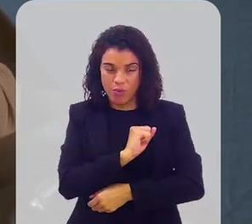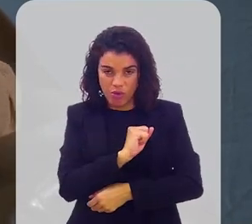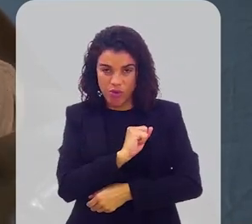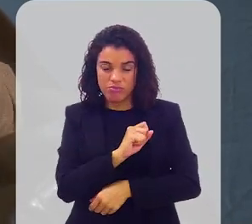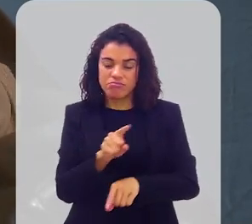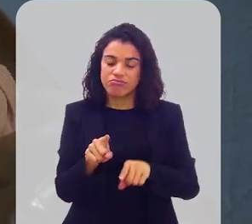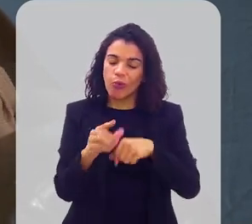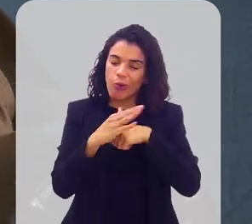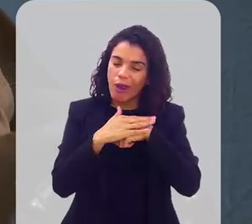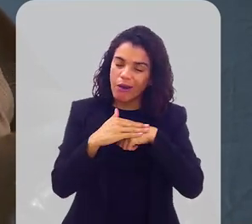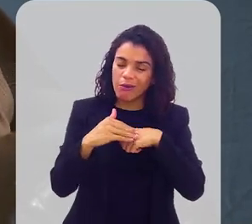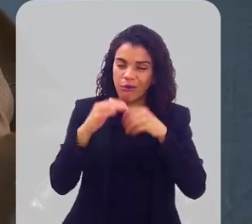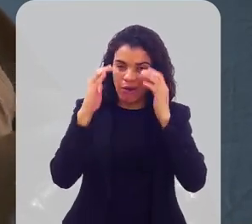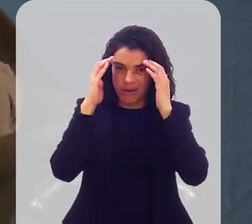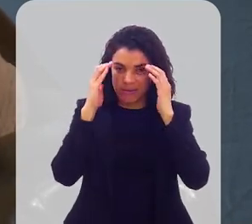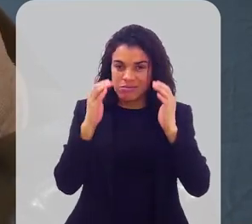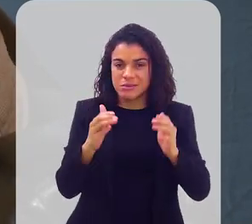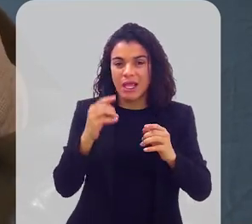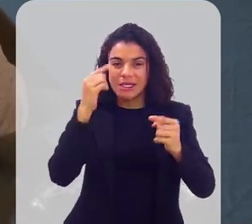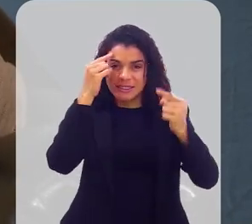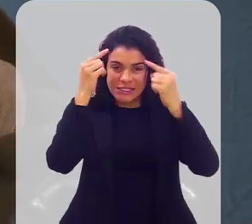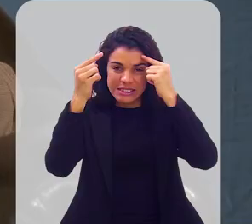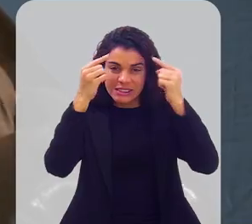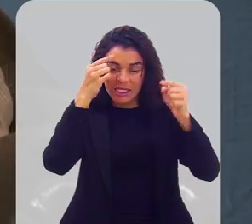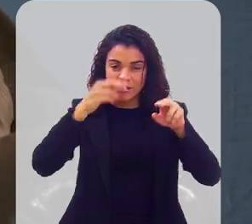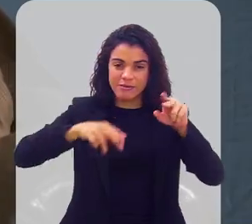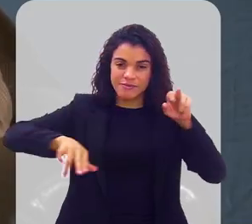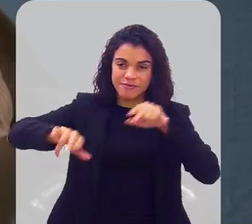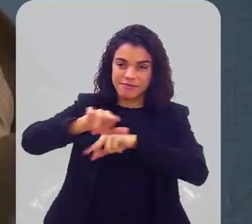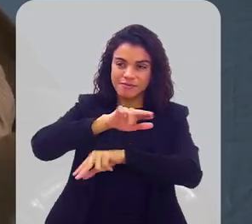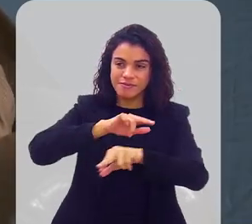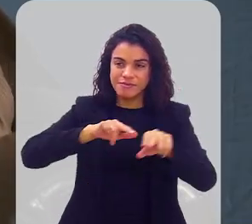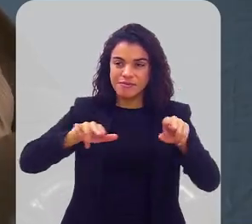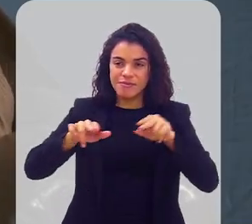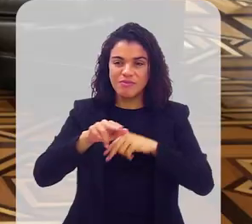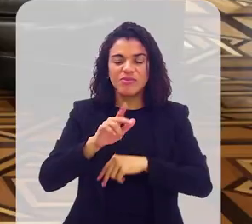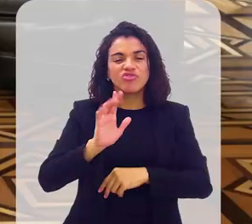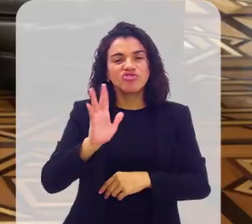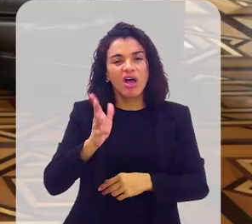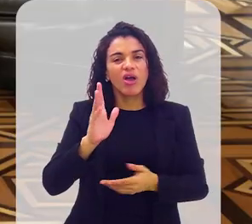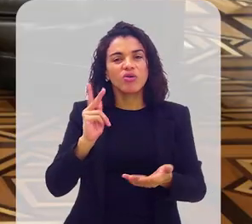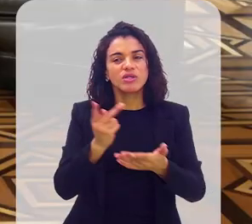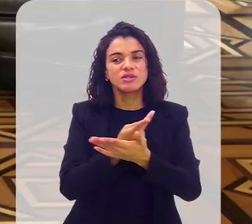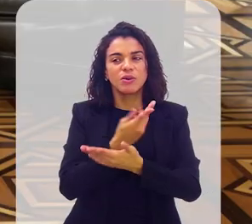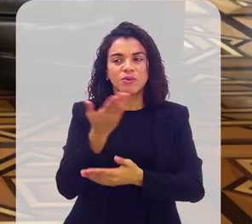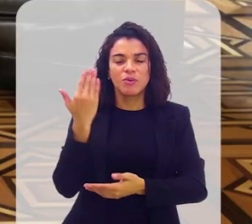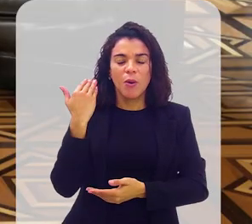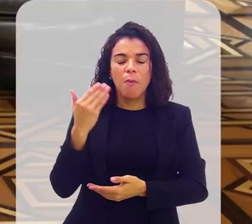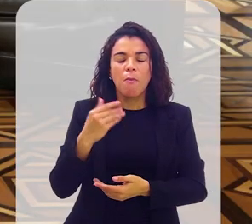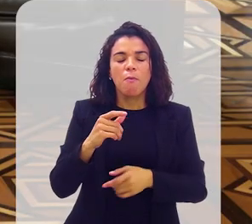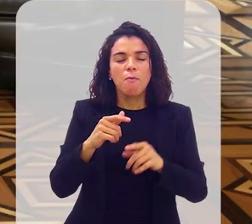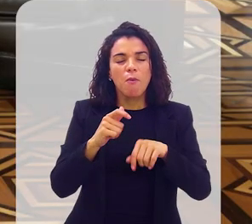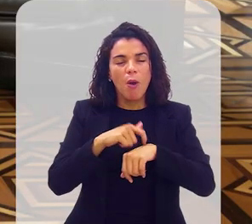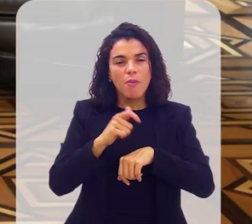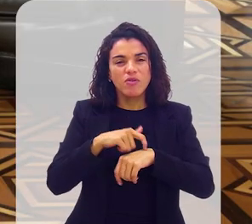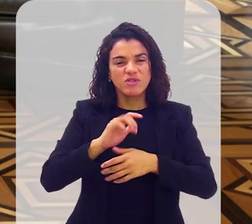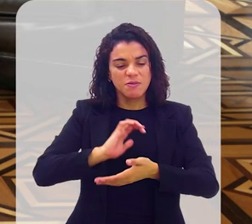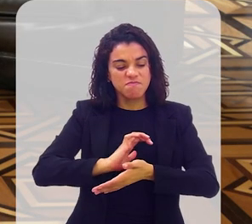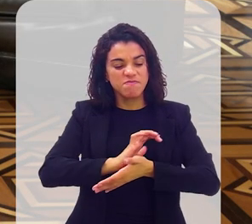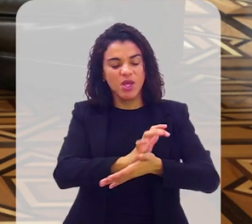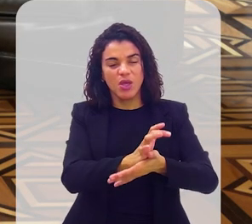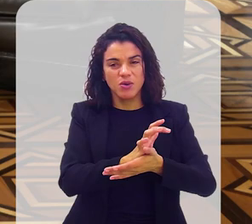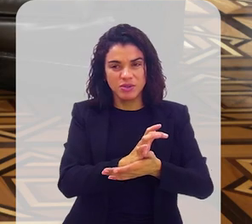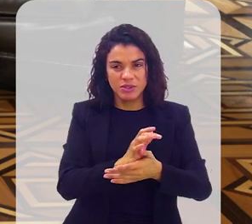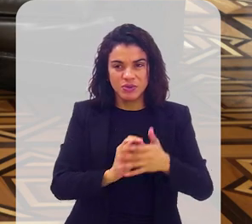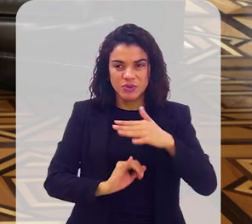carinho e respeito às ideias divergentes. Igreja, já teve algum dia, algum momento que você teve preconceito dentro de